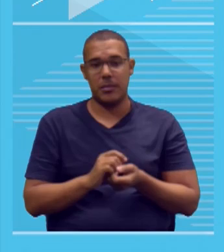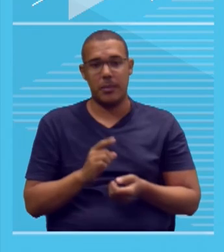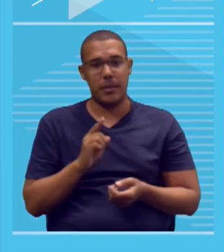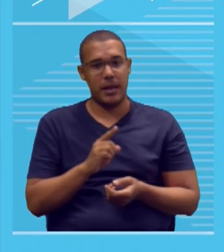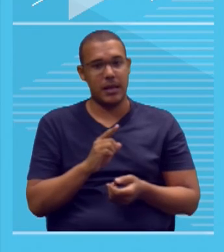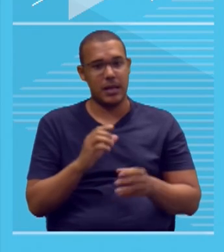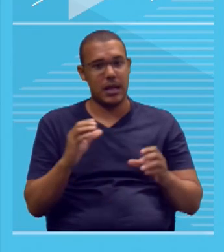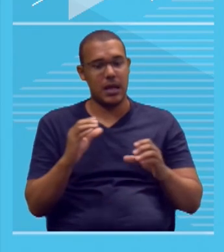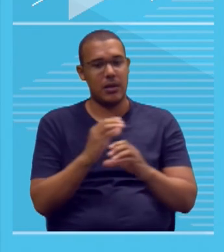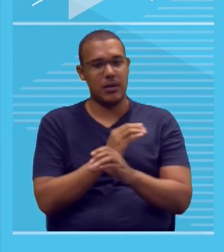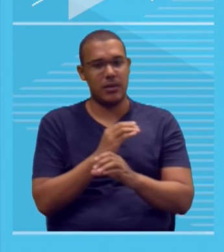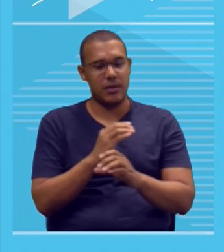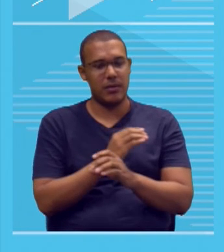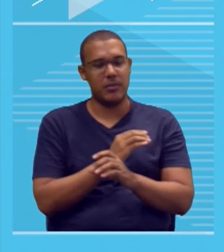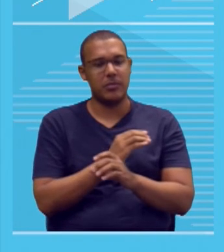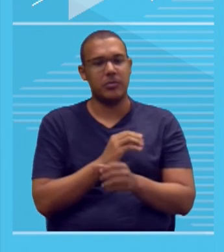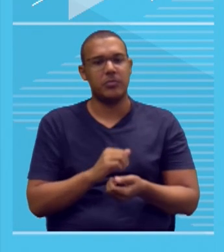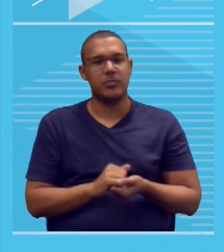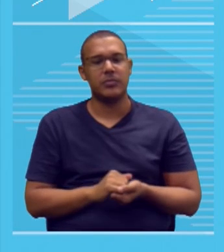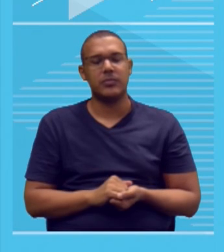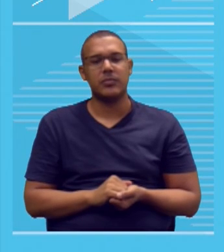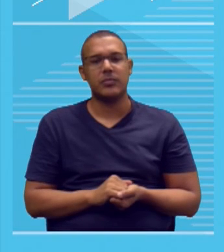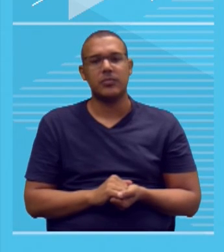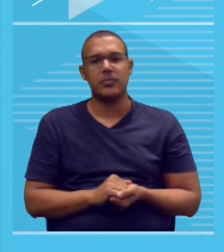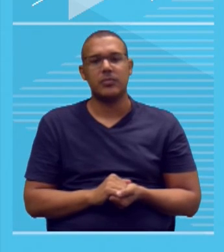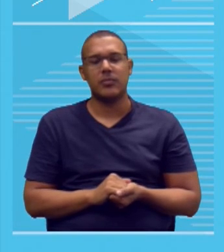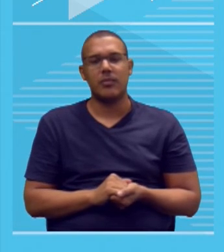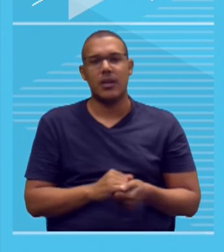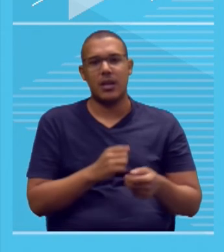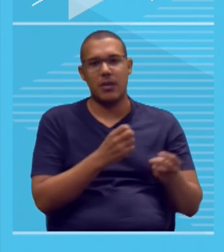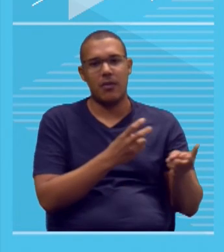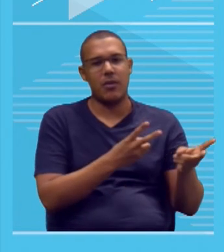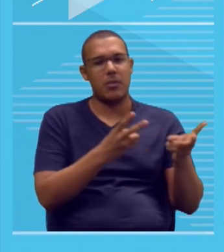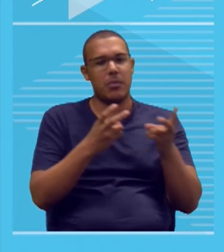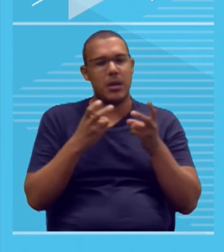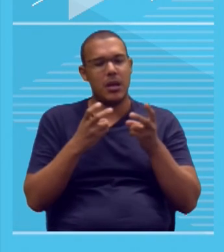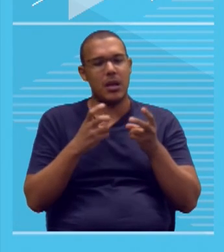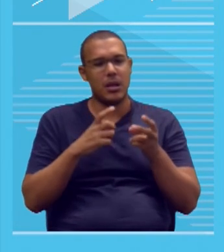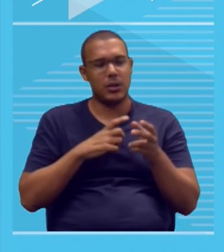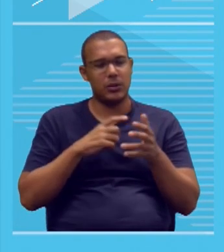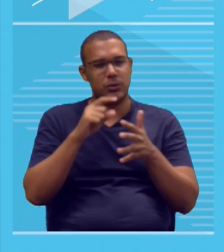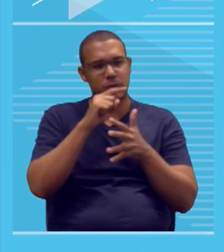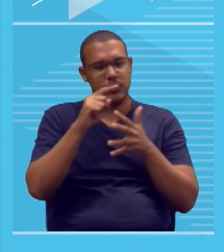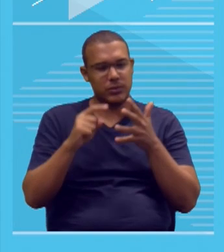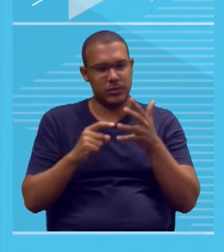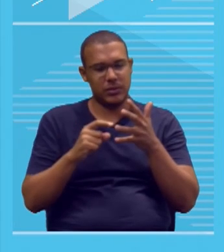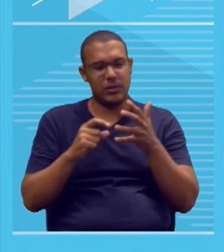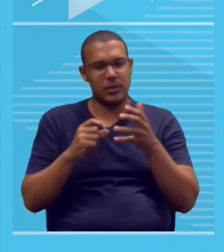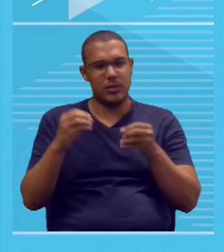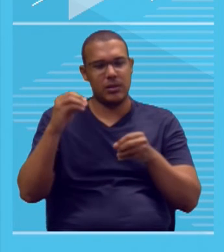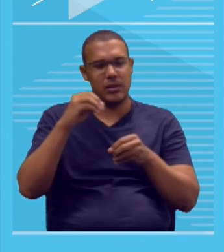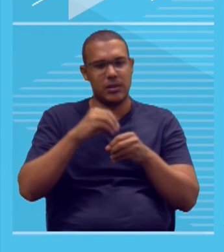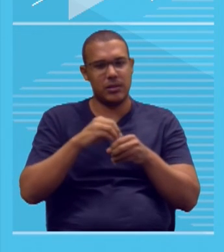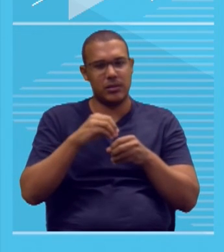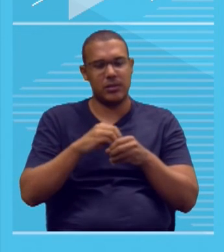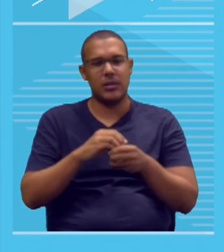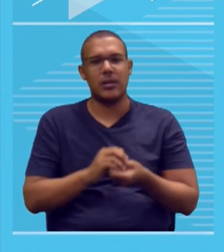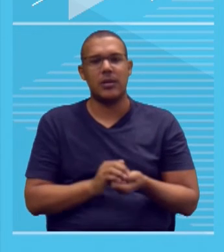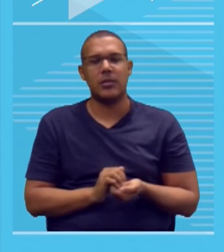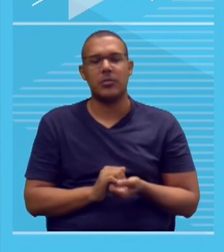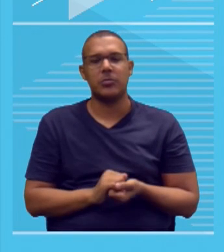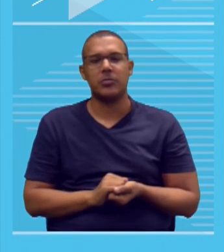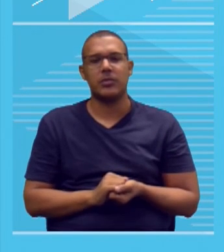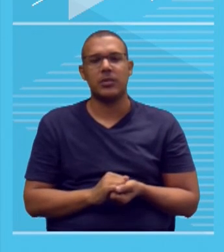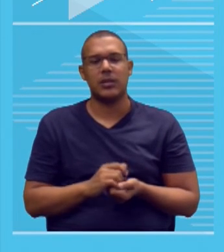que vocês vão perceber que todos os elementos que devem estar presentes dentro dela, agente,